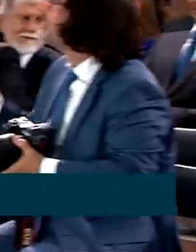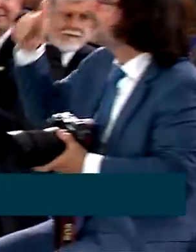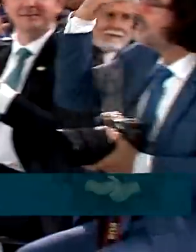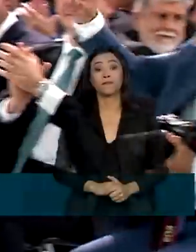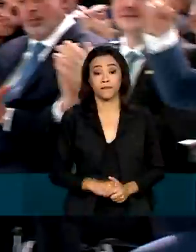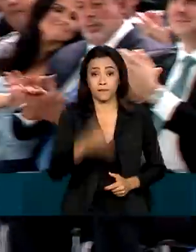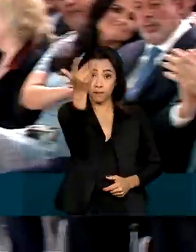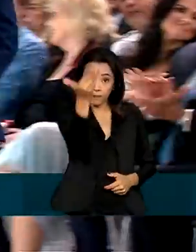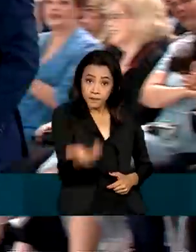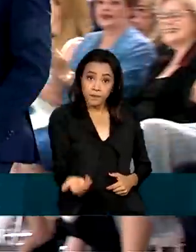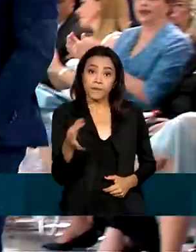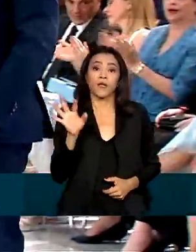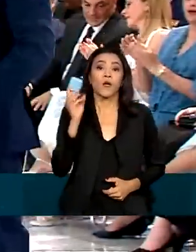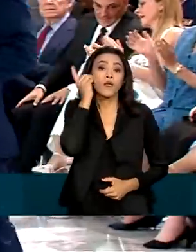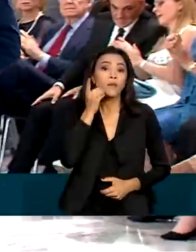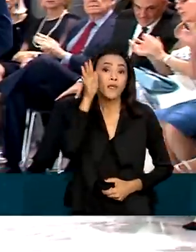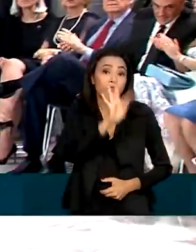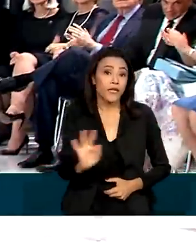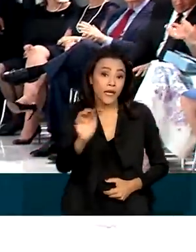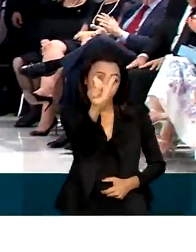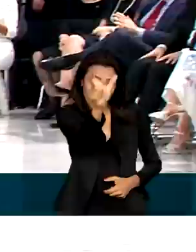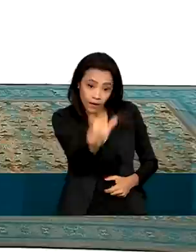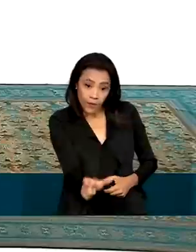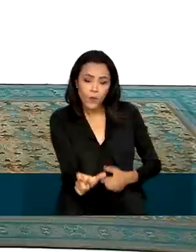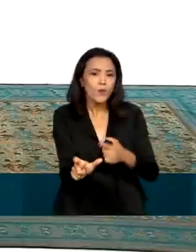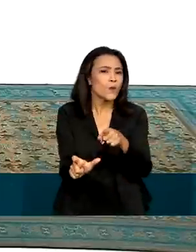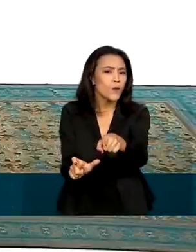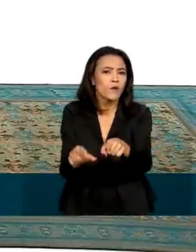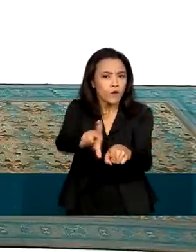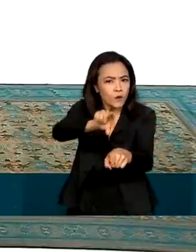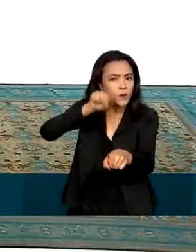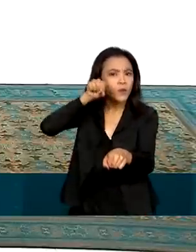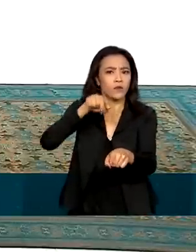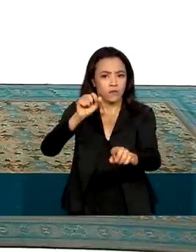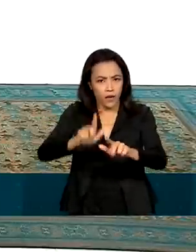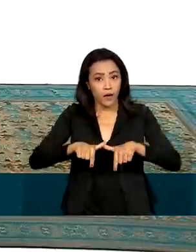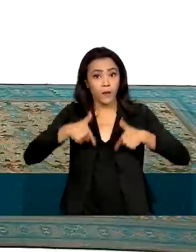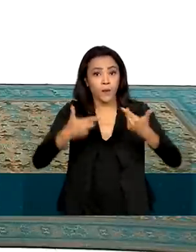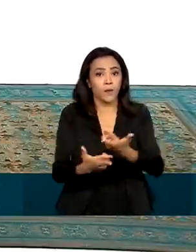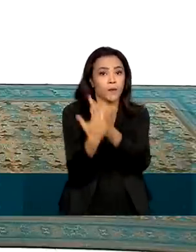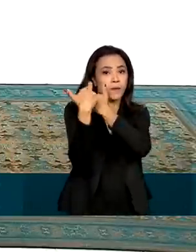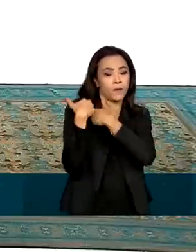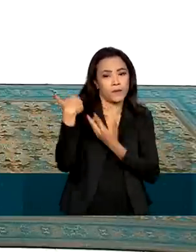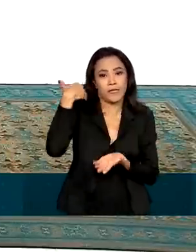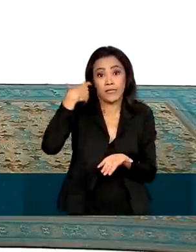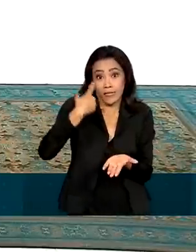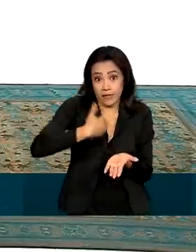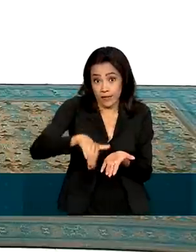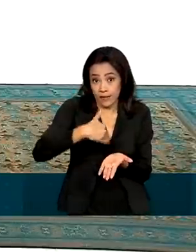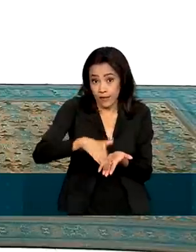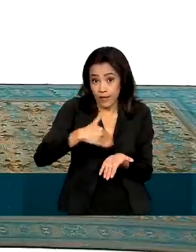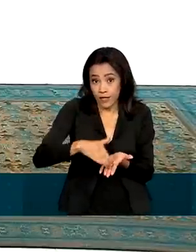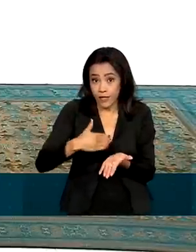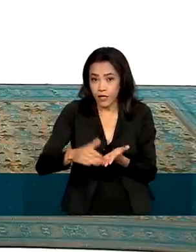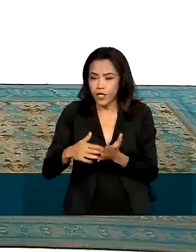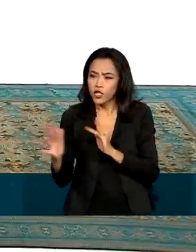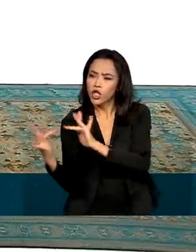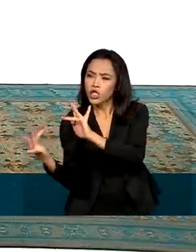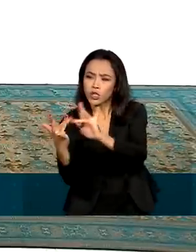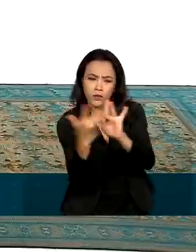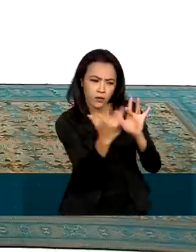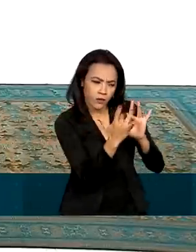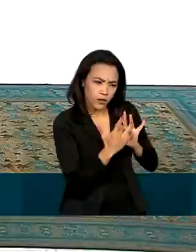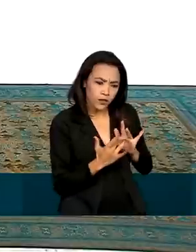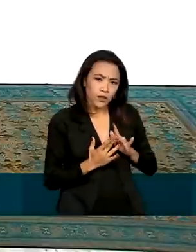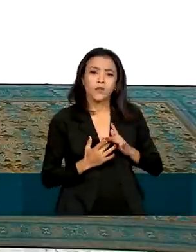O deputado federal Alexandre Padilha foi escolhido para comandar a Secretaria de Relações Institucionais. Ele já